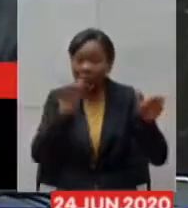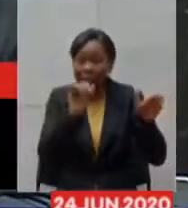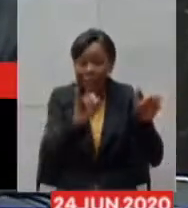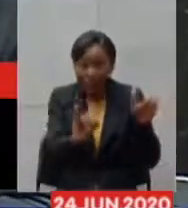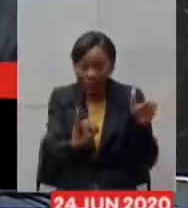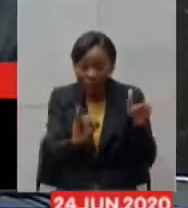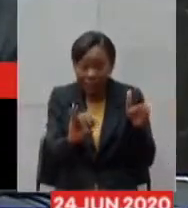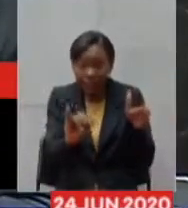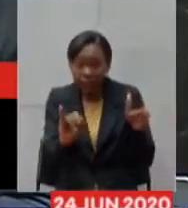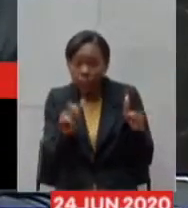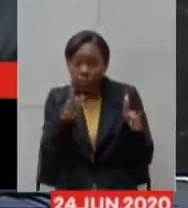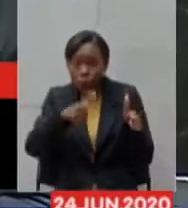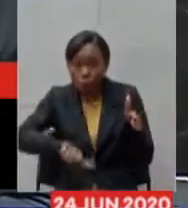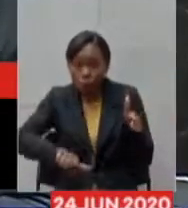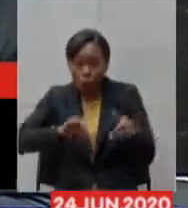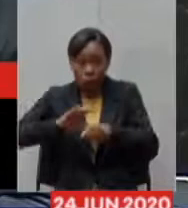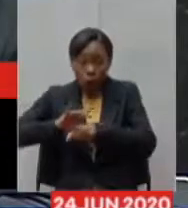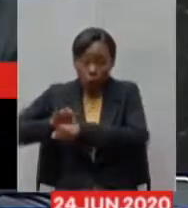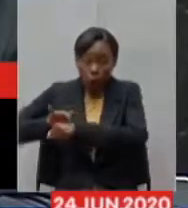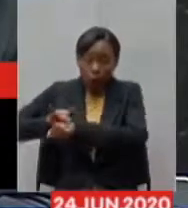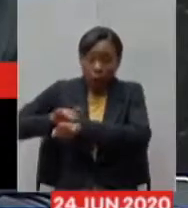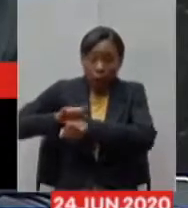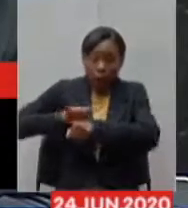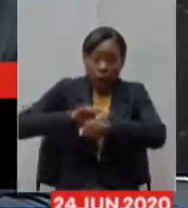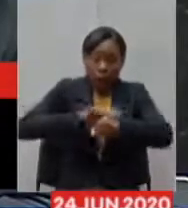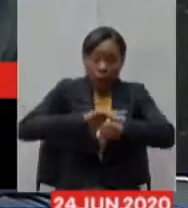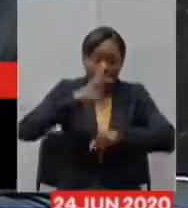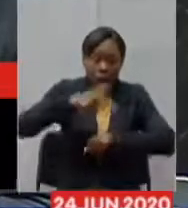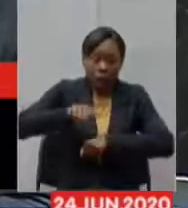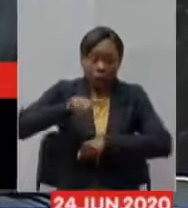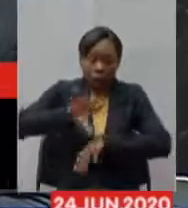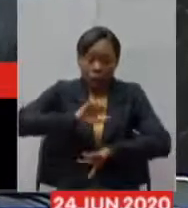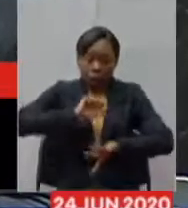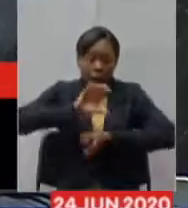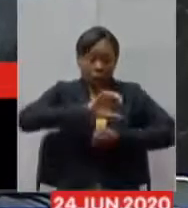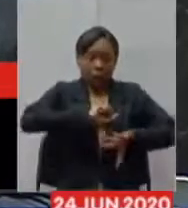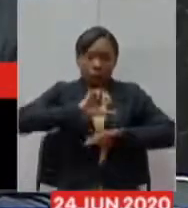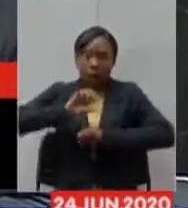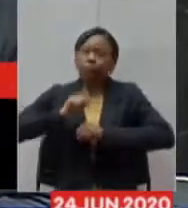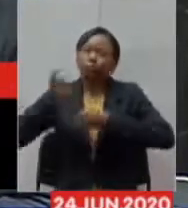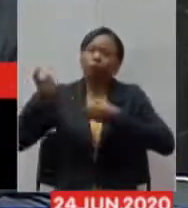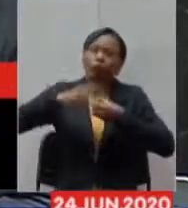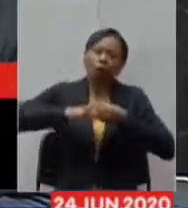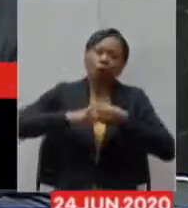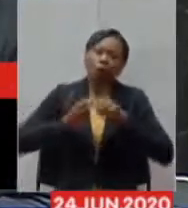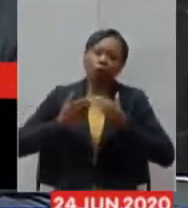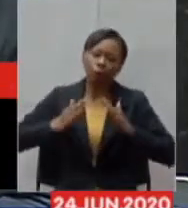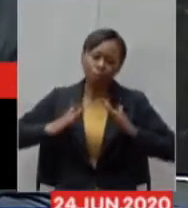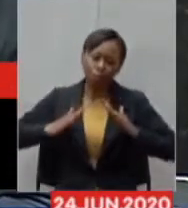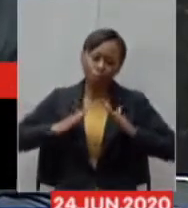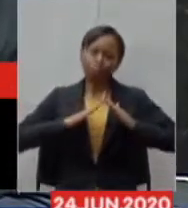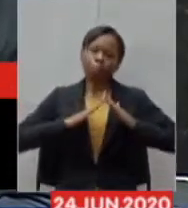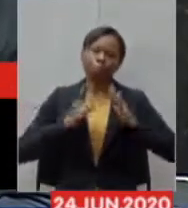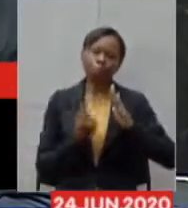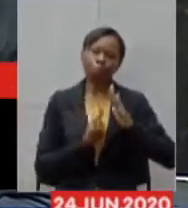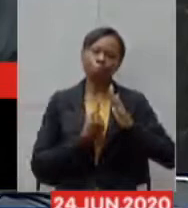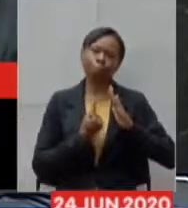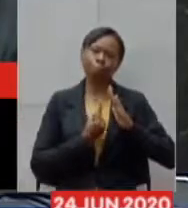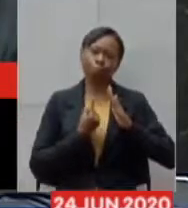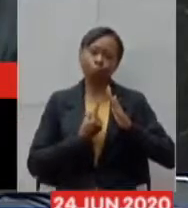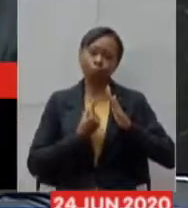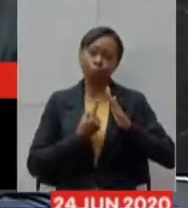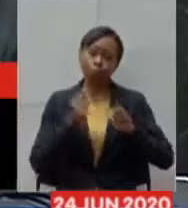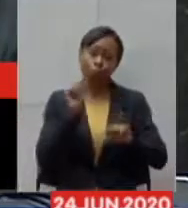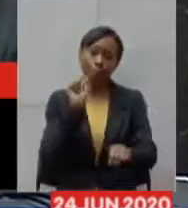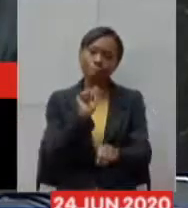estado apertar e ter um aumento importante de casos a gente tem que voltar a ter um isolamento para frear esse aumento isso daí